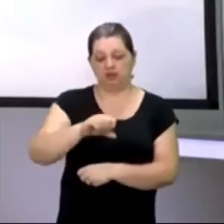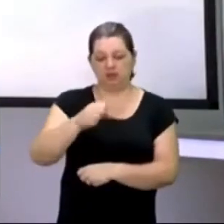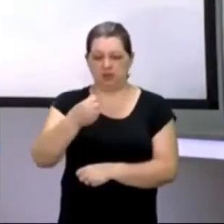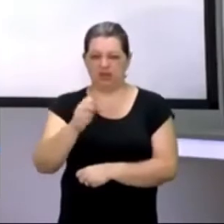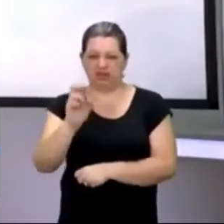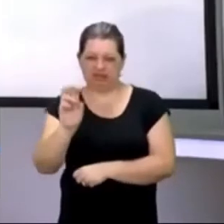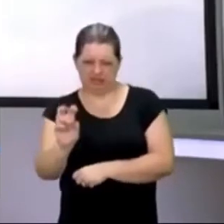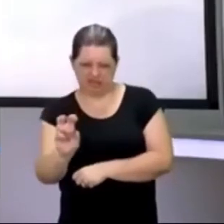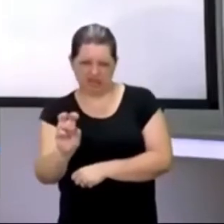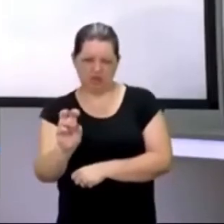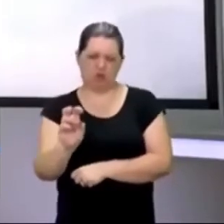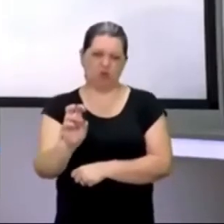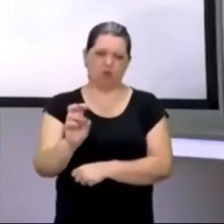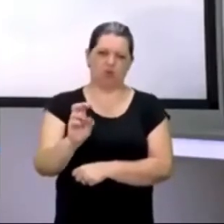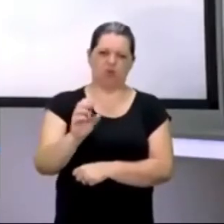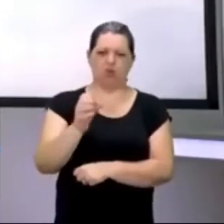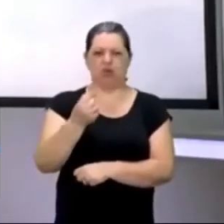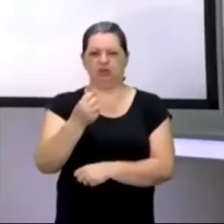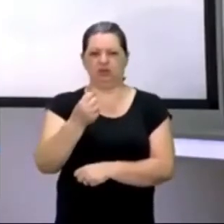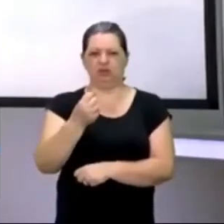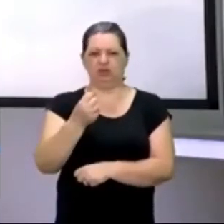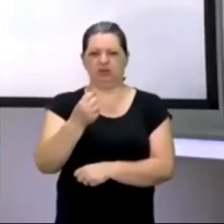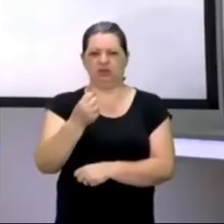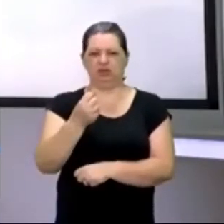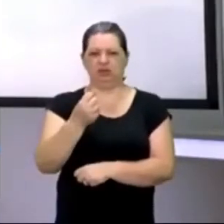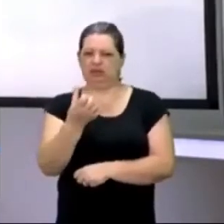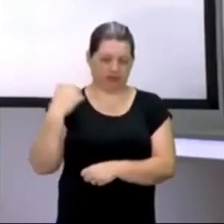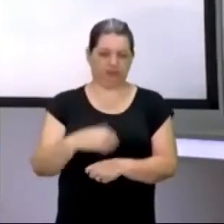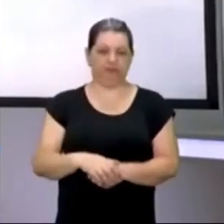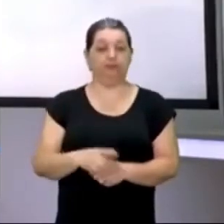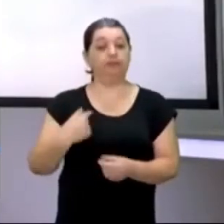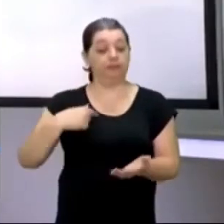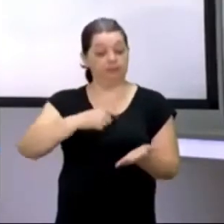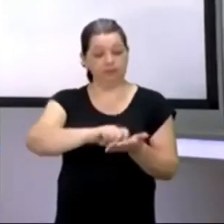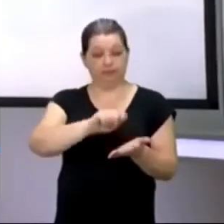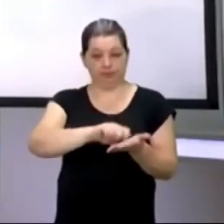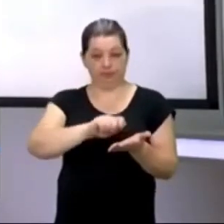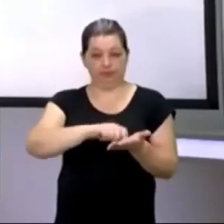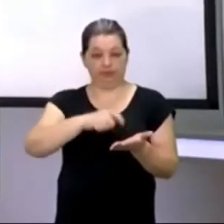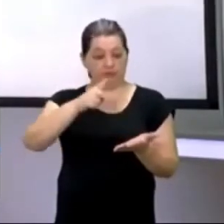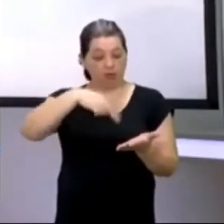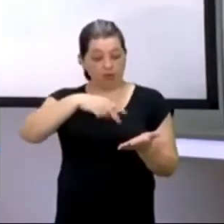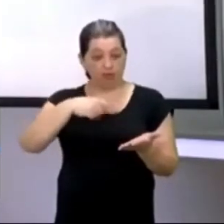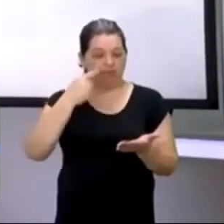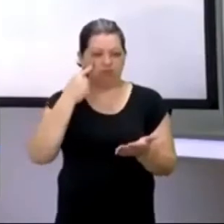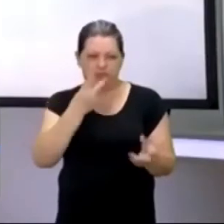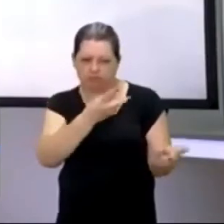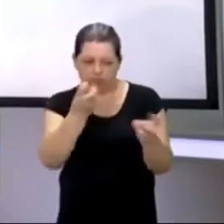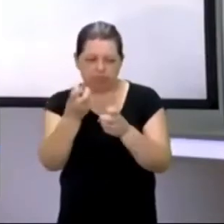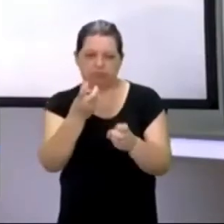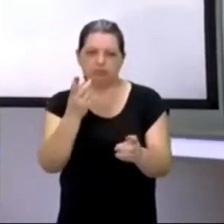na época que ocorreu, eu, estou escrevendo, estou vendo, aquele acidente,